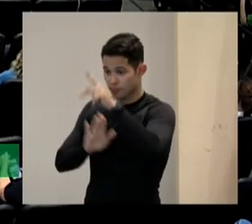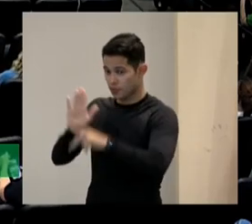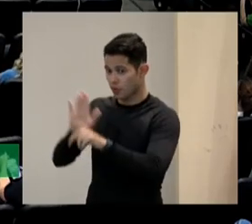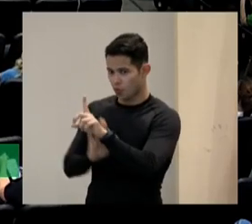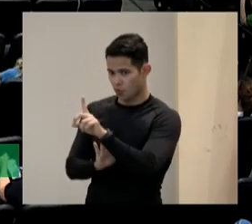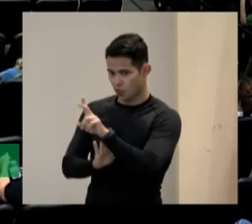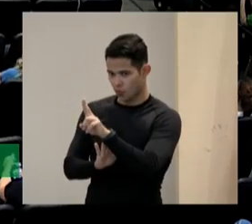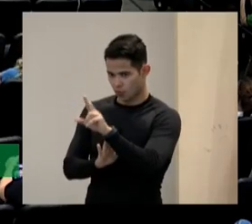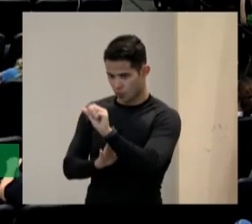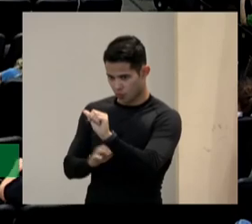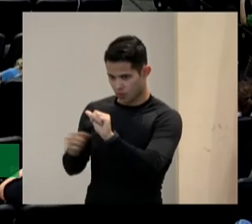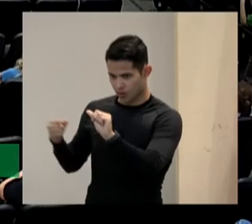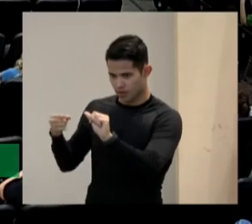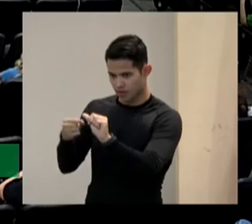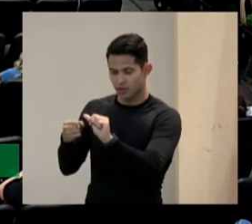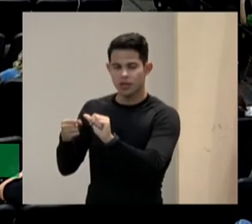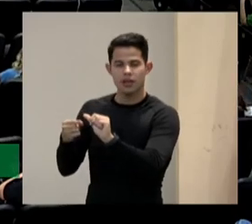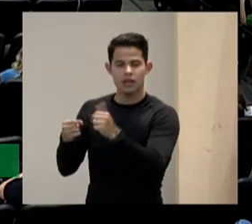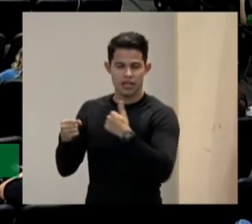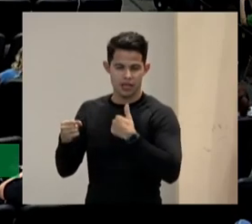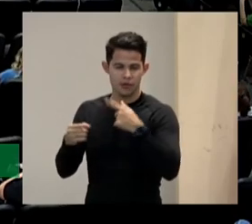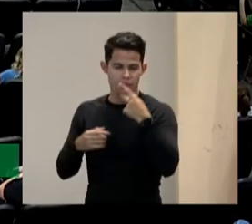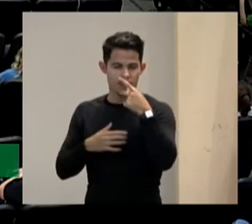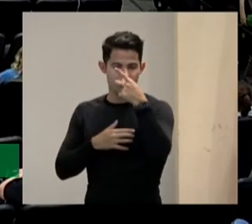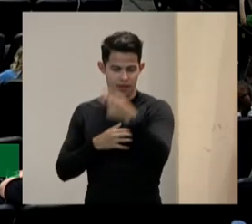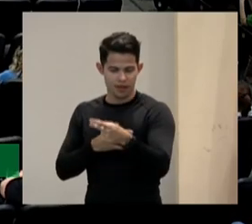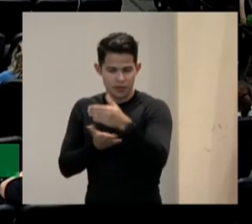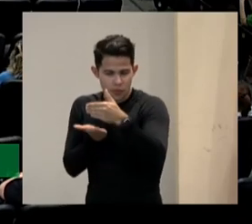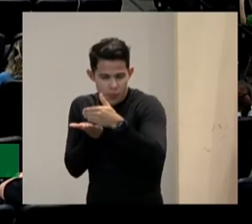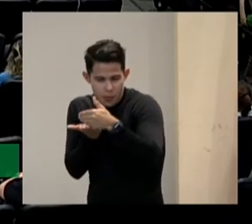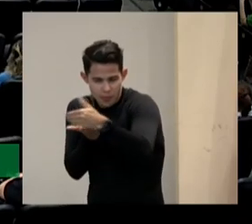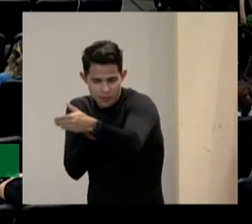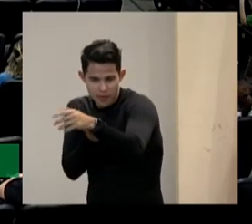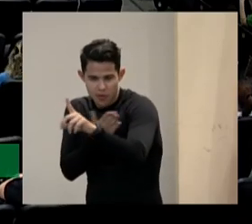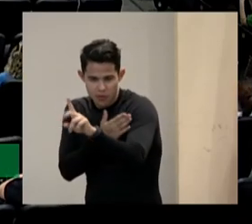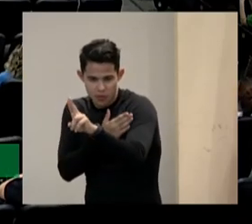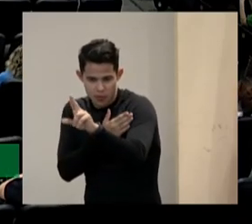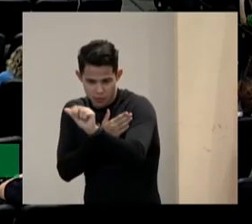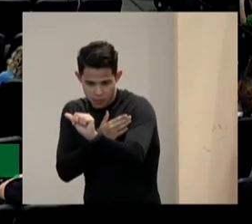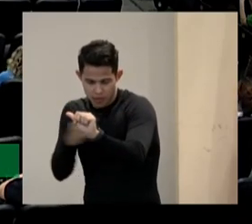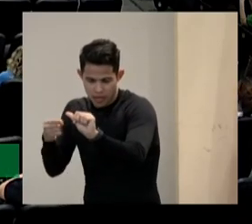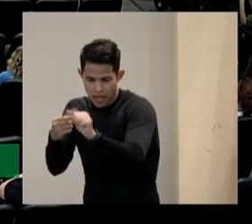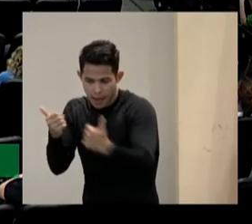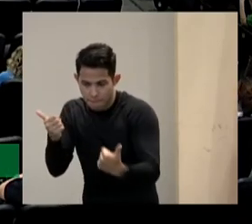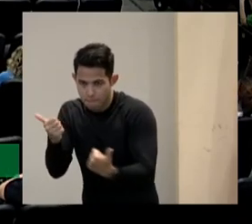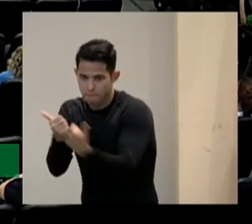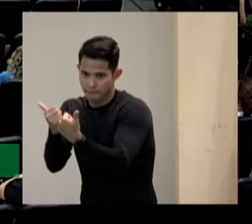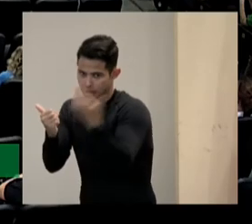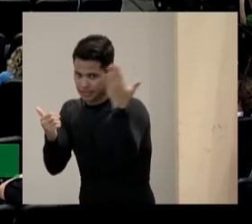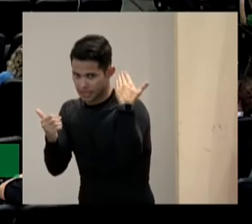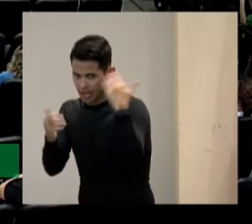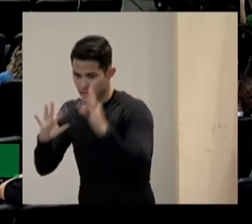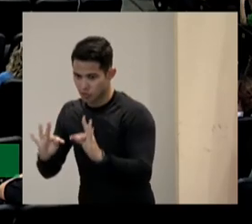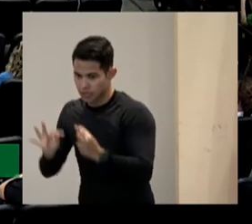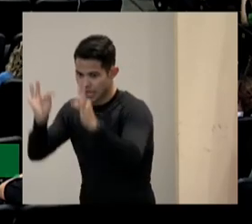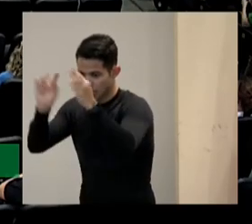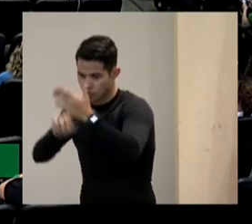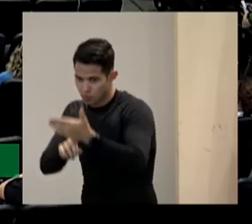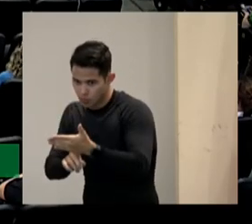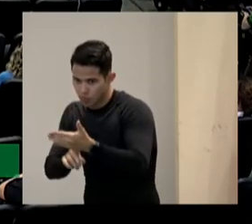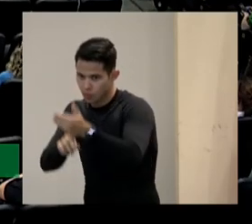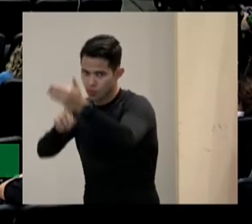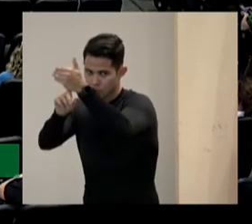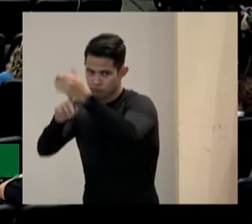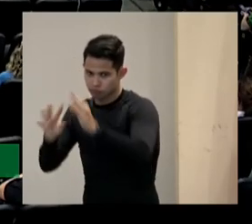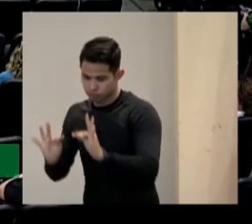anteriormente que no começo ele só se apoiou em tecnologias as tecnologias era